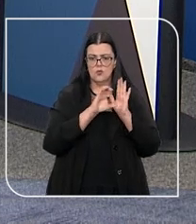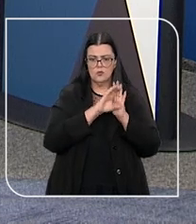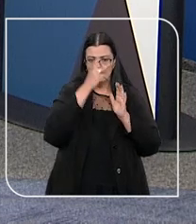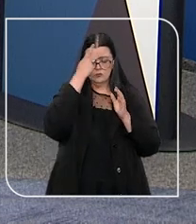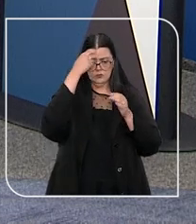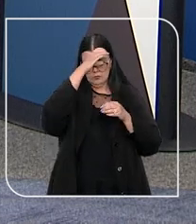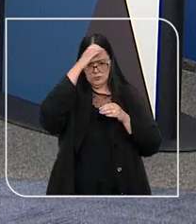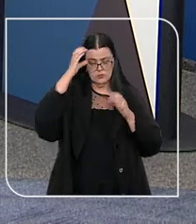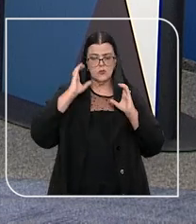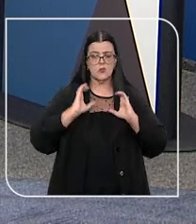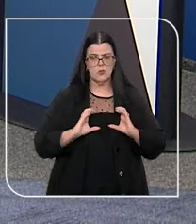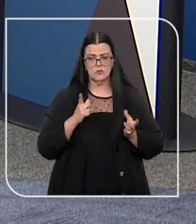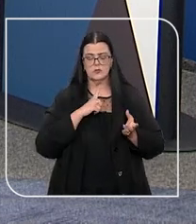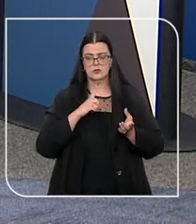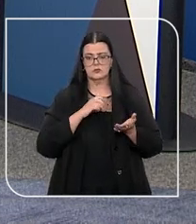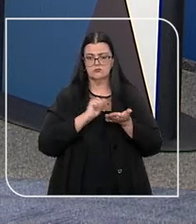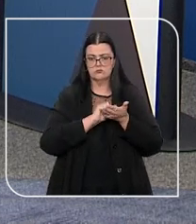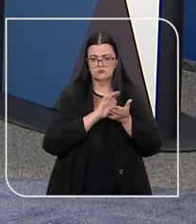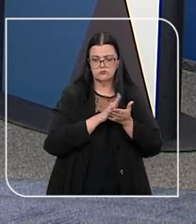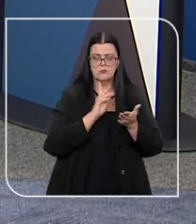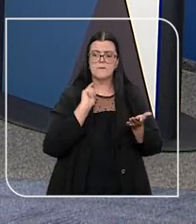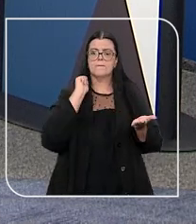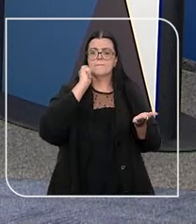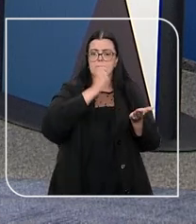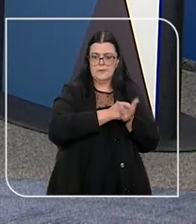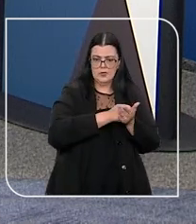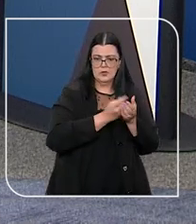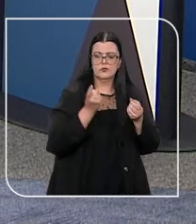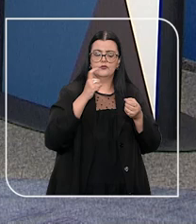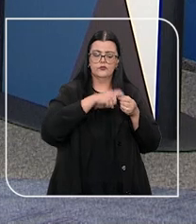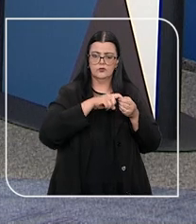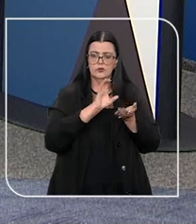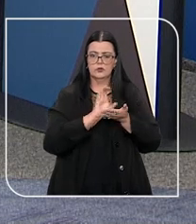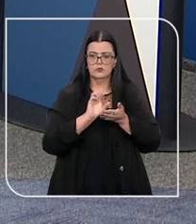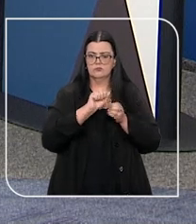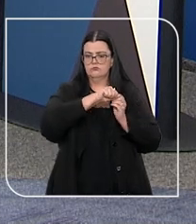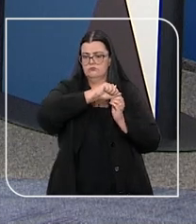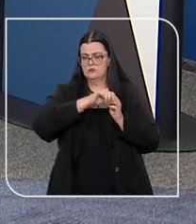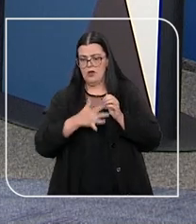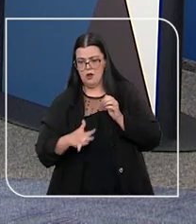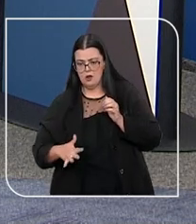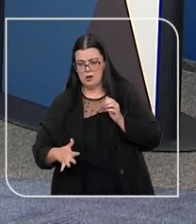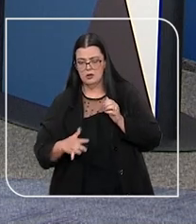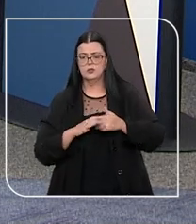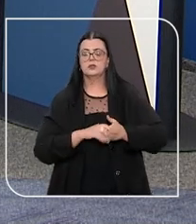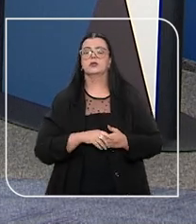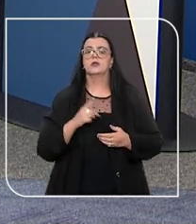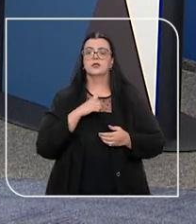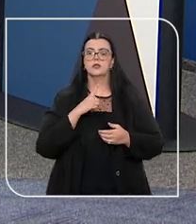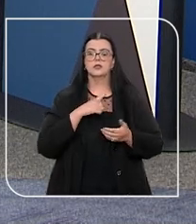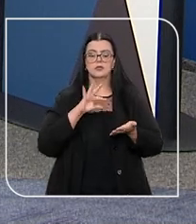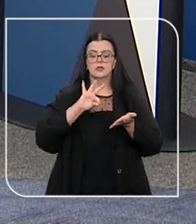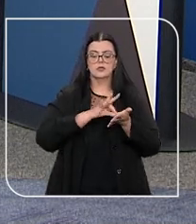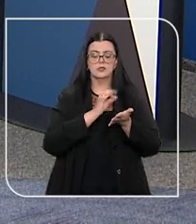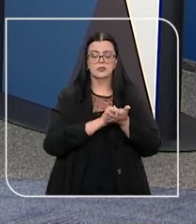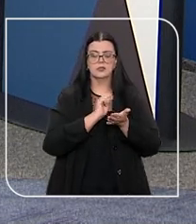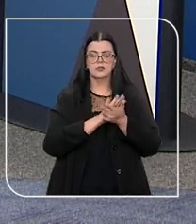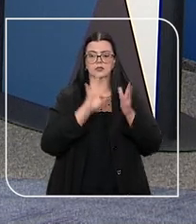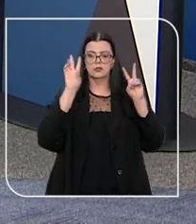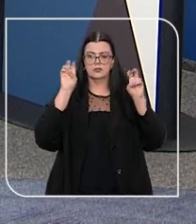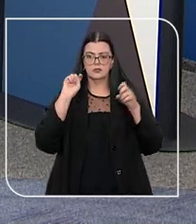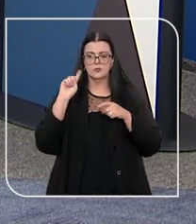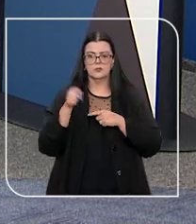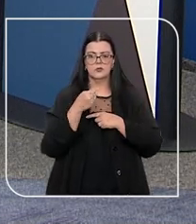Defesa do Consumidor em ações indenizatórias decorrentes do desastre. A questão foi cadastrada como